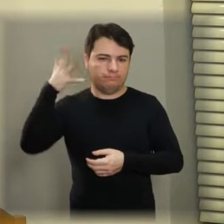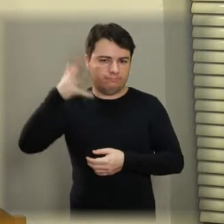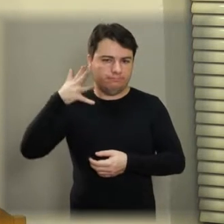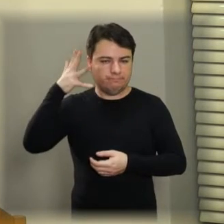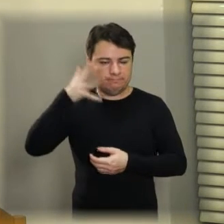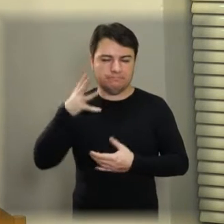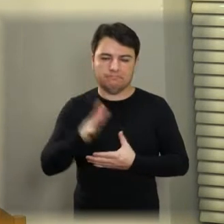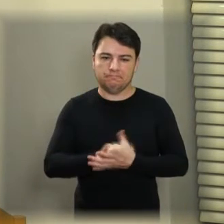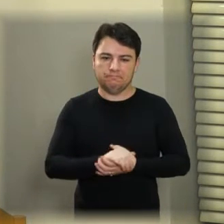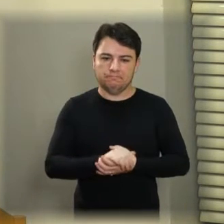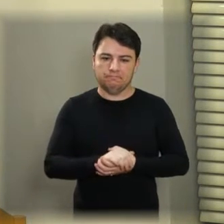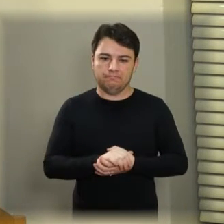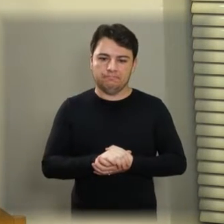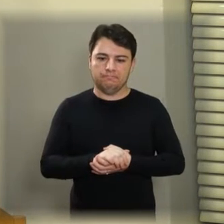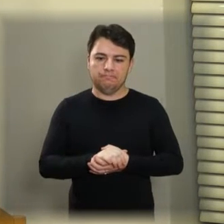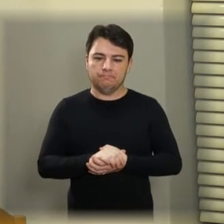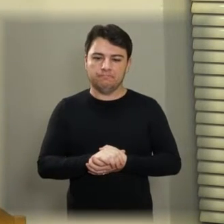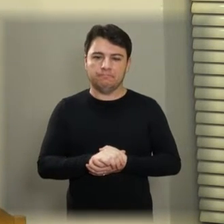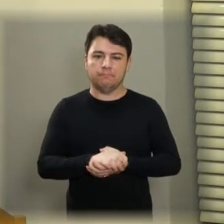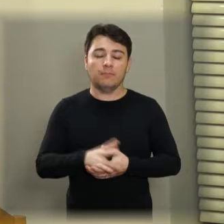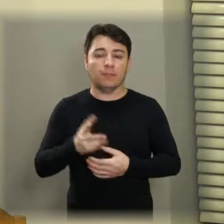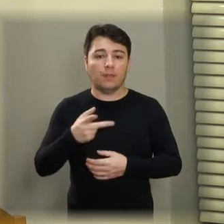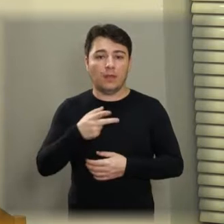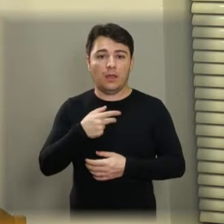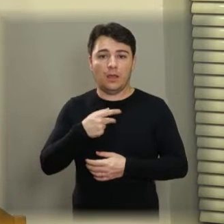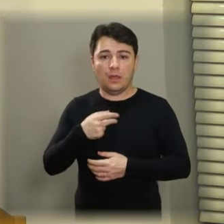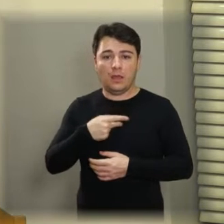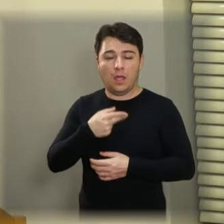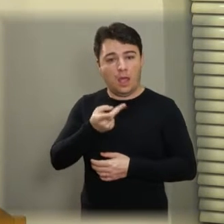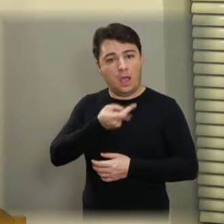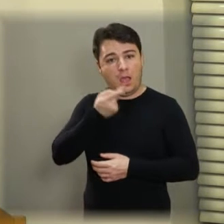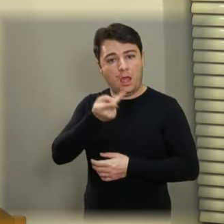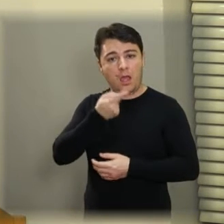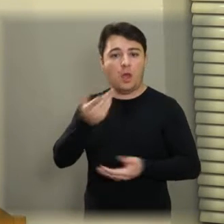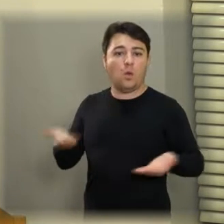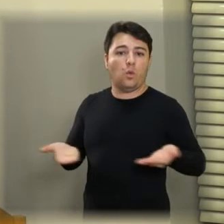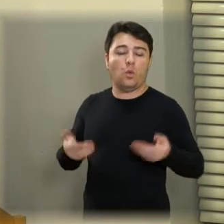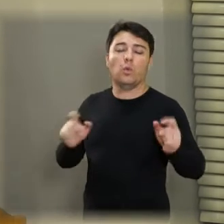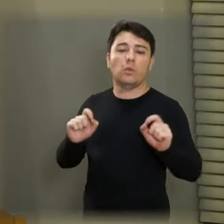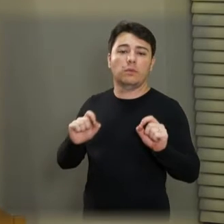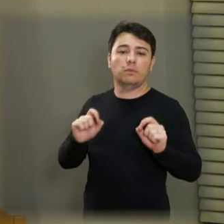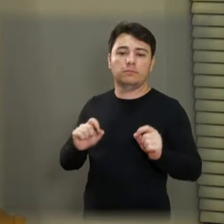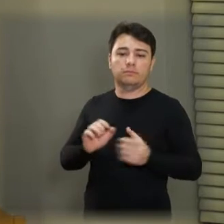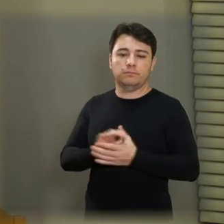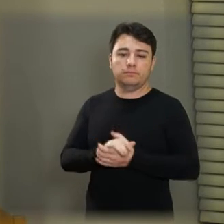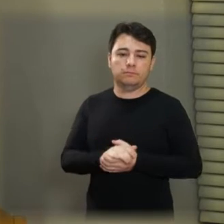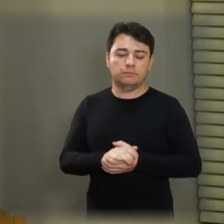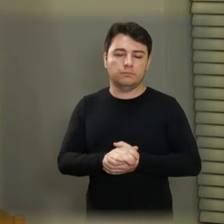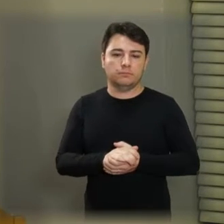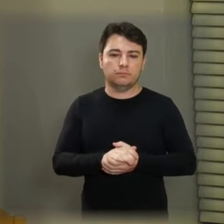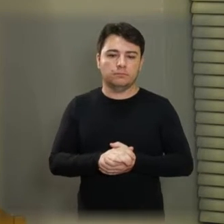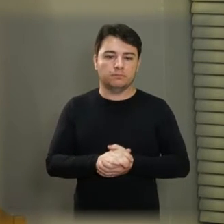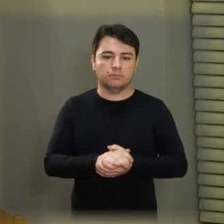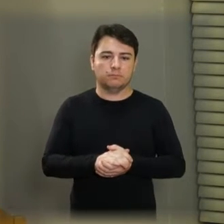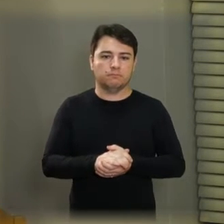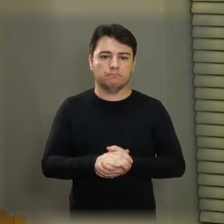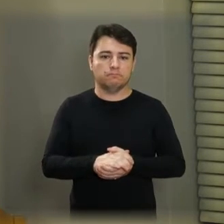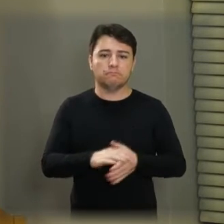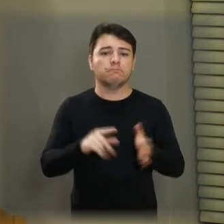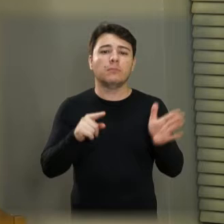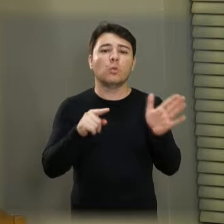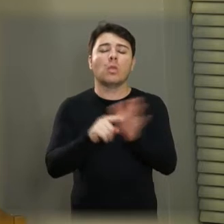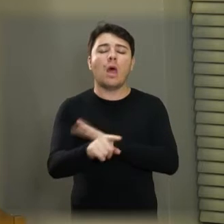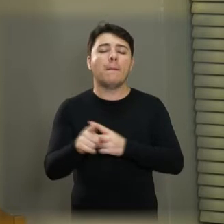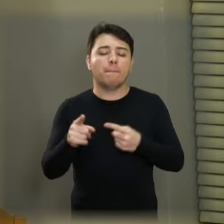Gostaria de colocar a minha apresentação de hoje, a primeira pergunta que a gente faz é,